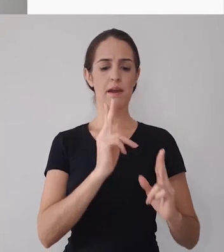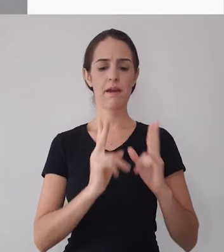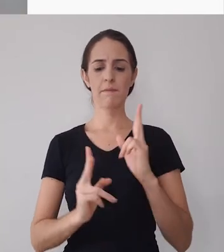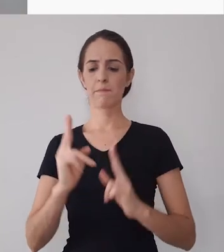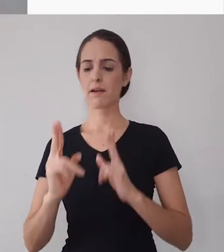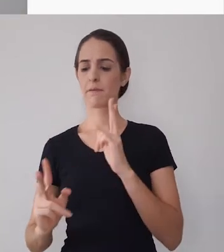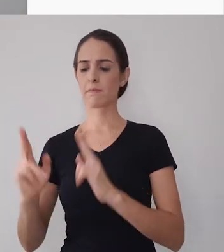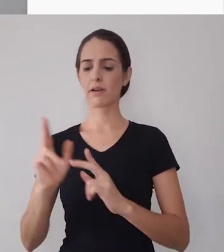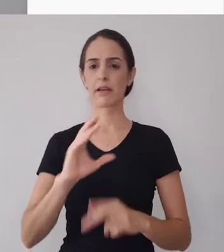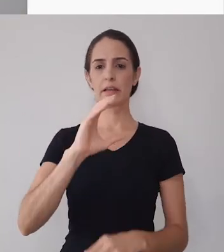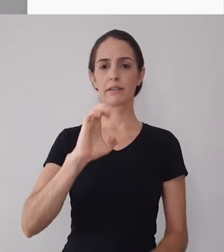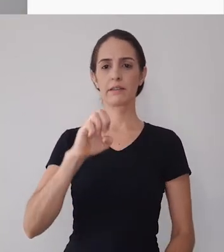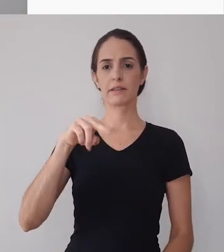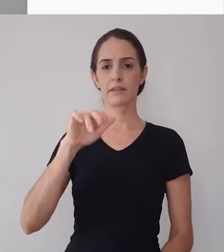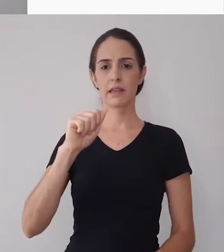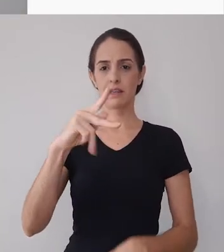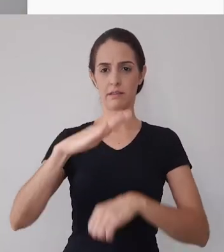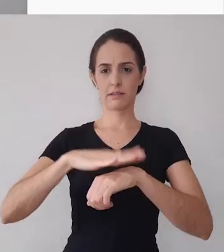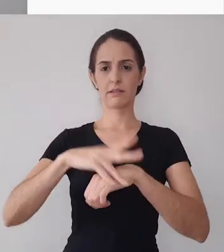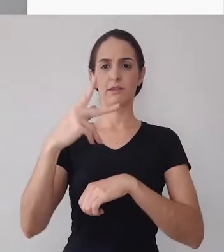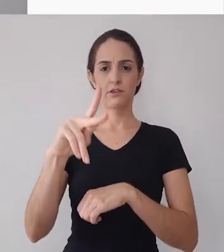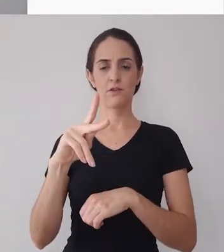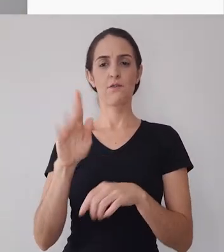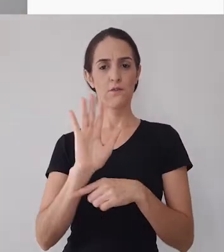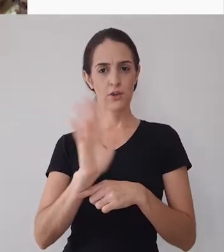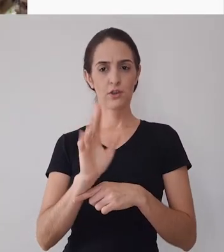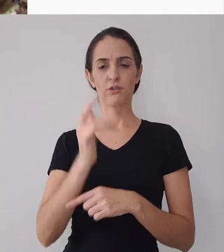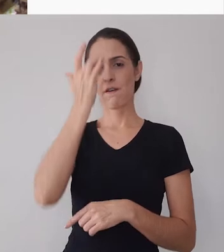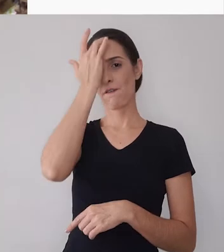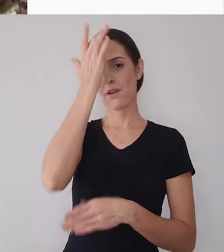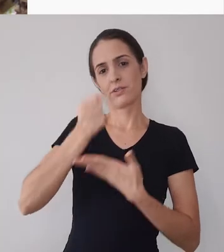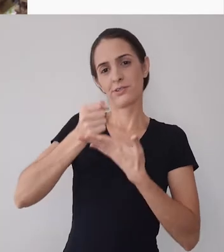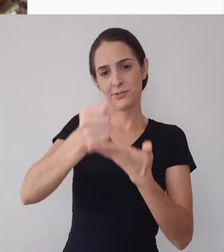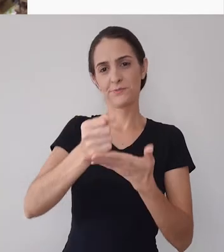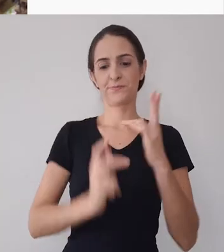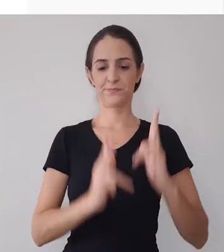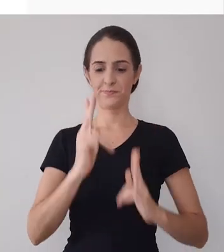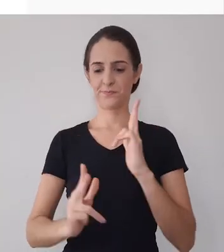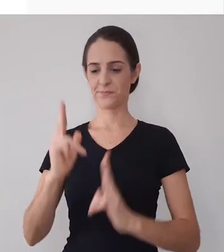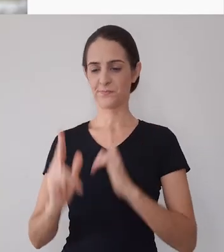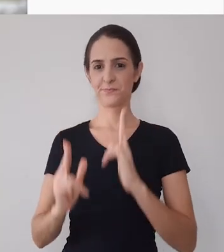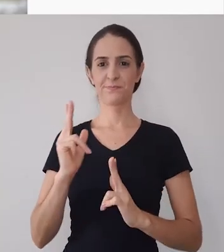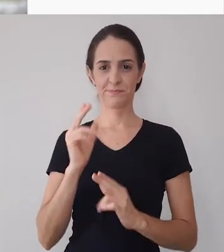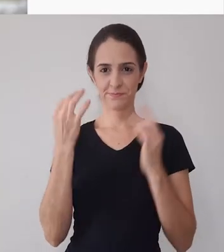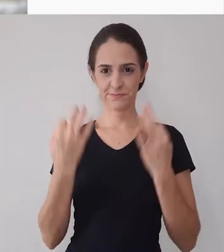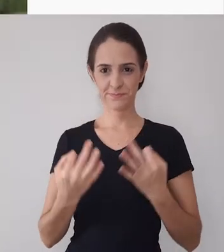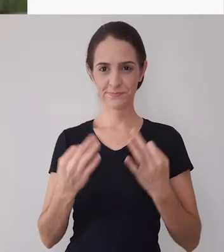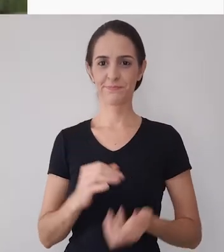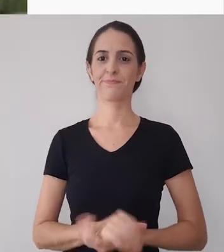pedaços que ele identificou que são cenas diferentes do seu vídeo para te facilitar cortar tá certo